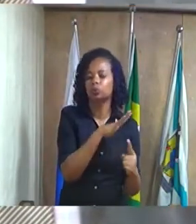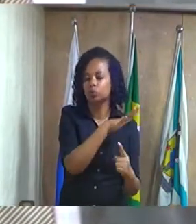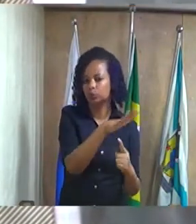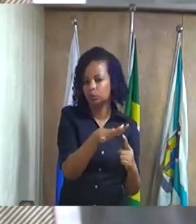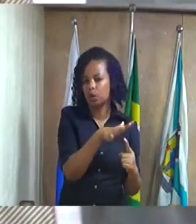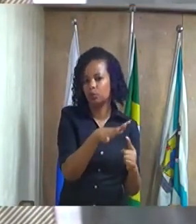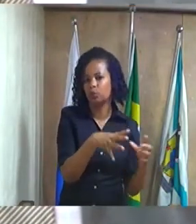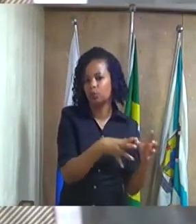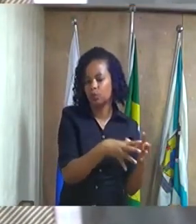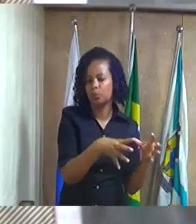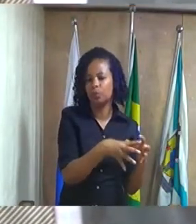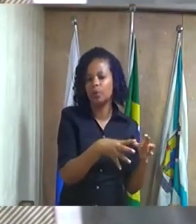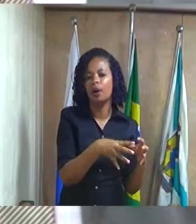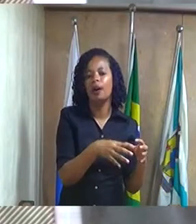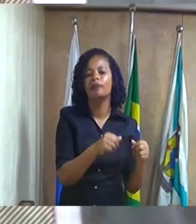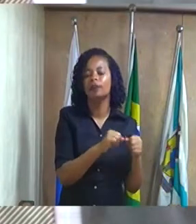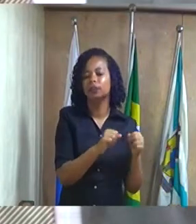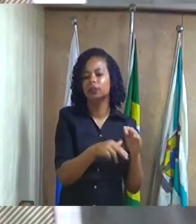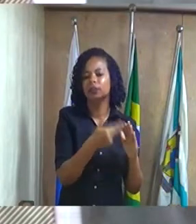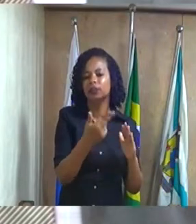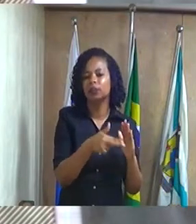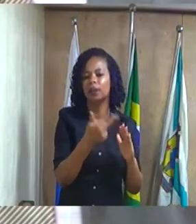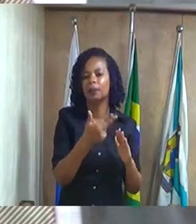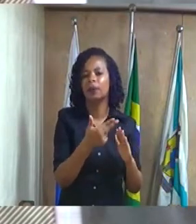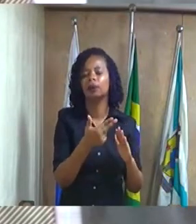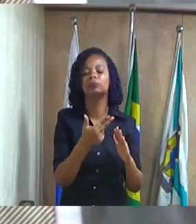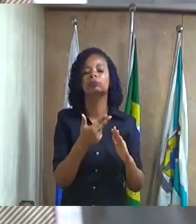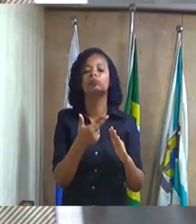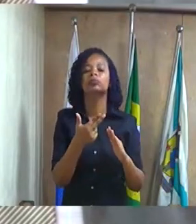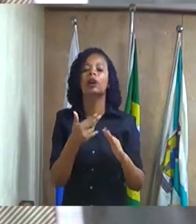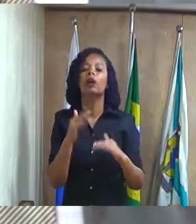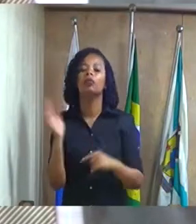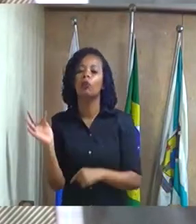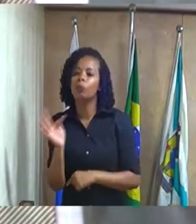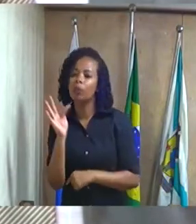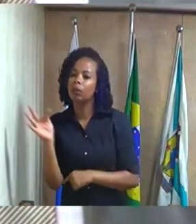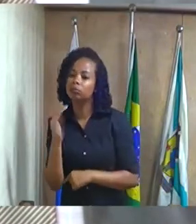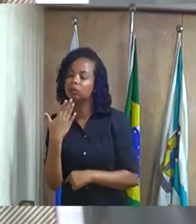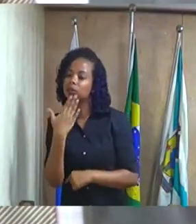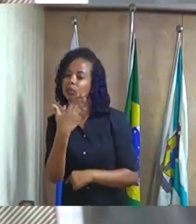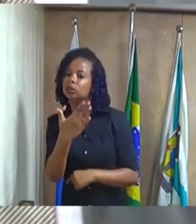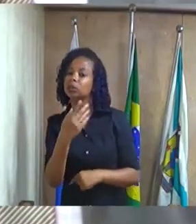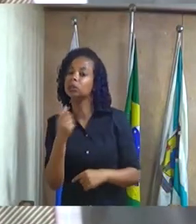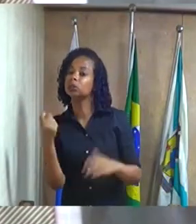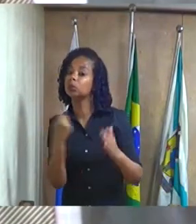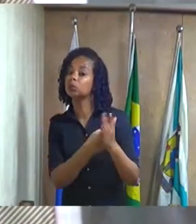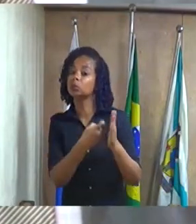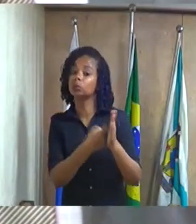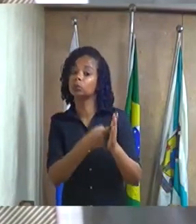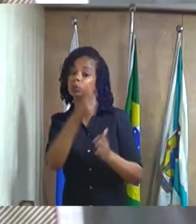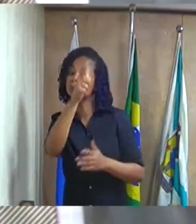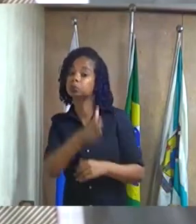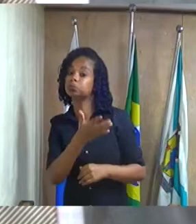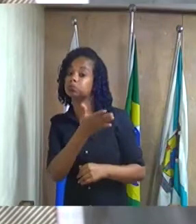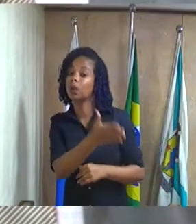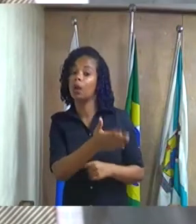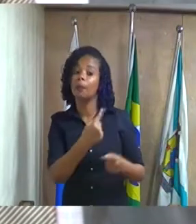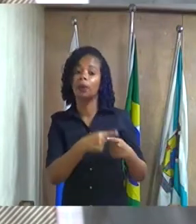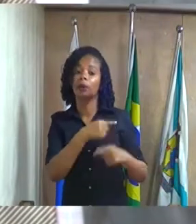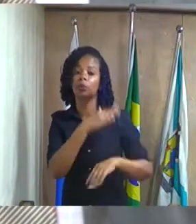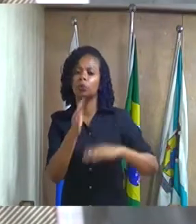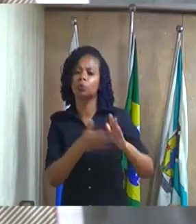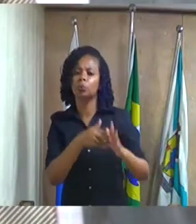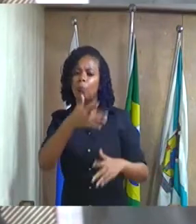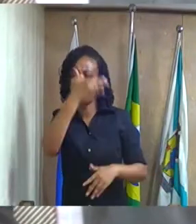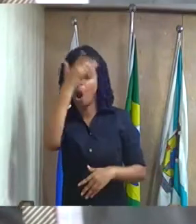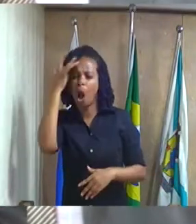requerimento formal diante da denúncia de vossa excelência porque todas as pessoas que